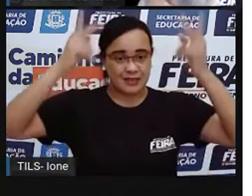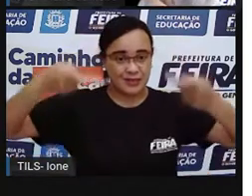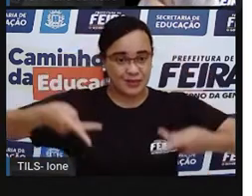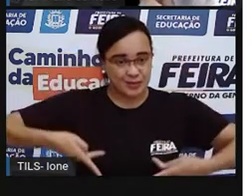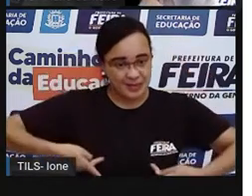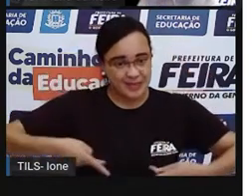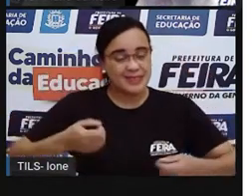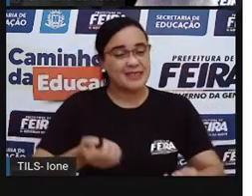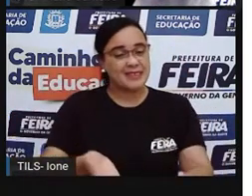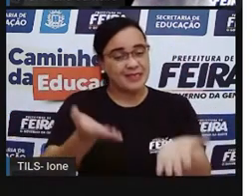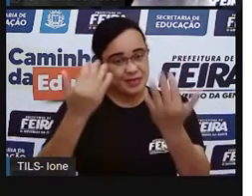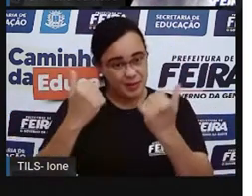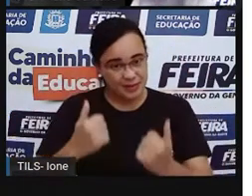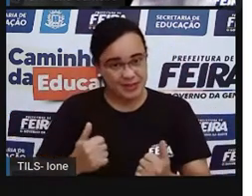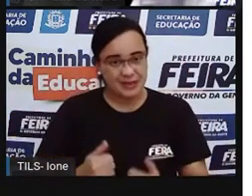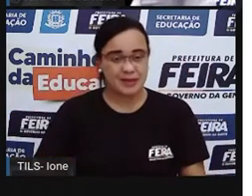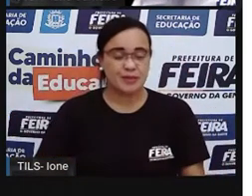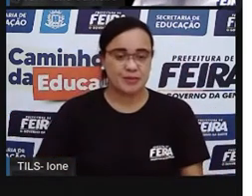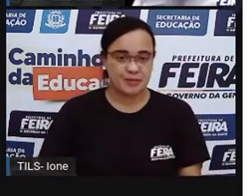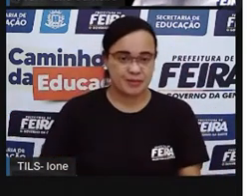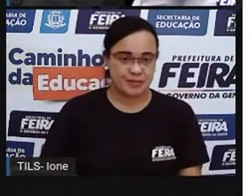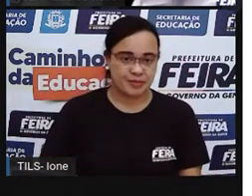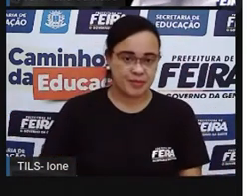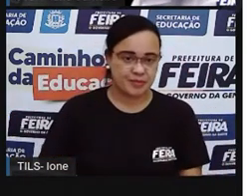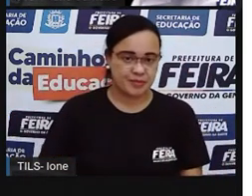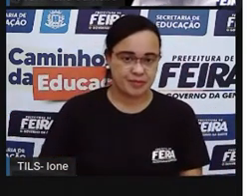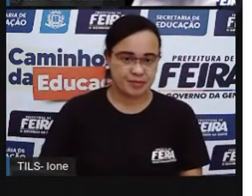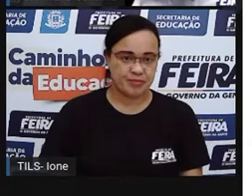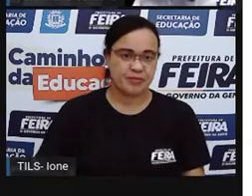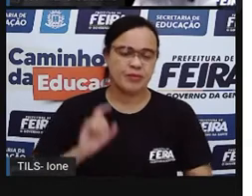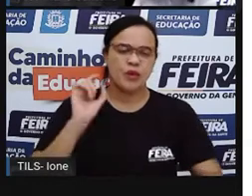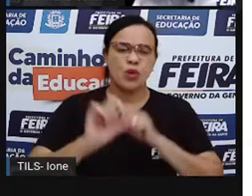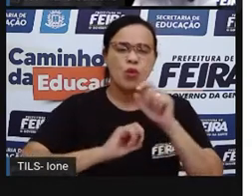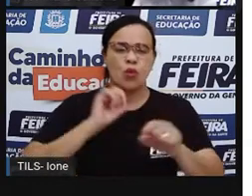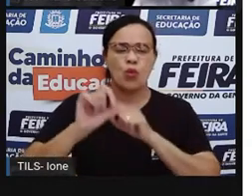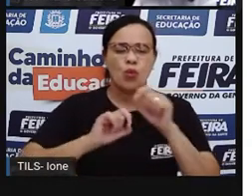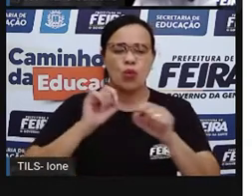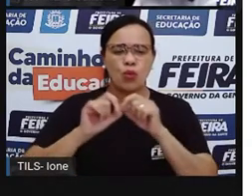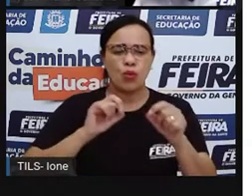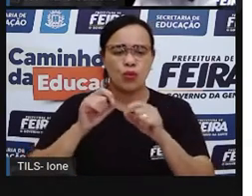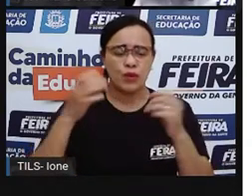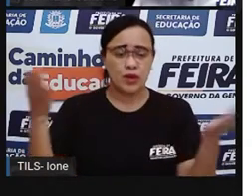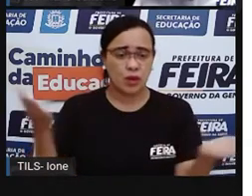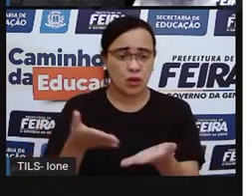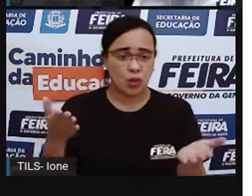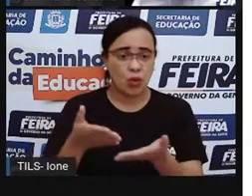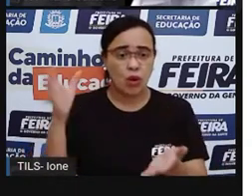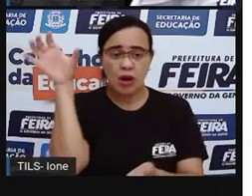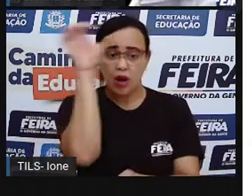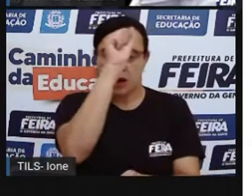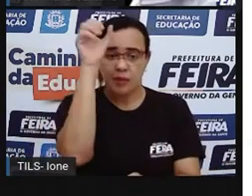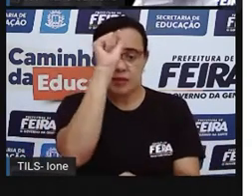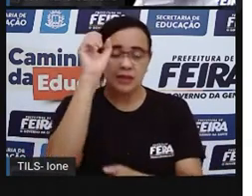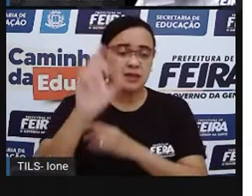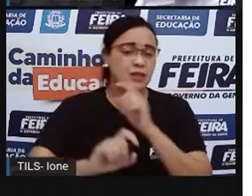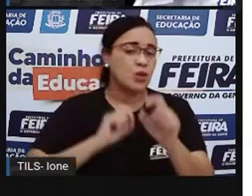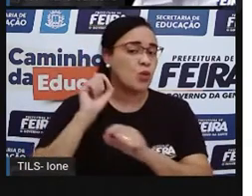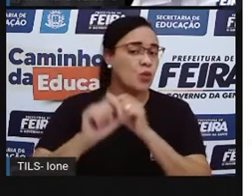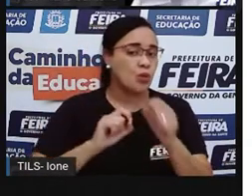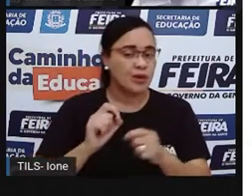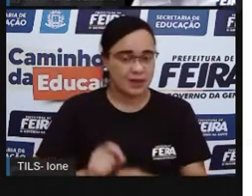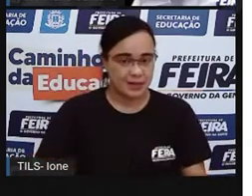Então vamos lá? O que é que vocês vão aprender com essa aula de hoje, ó? A gente vai